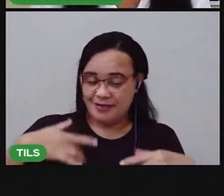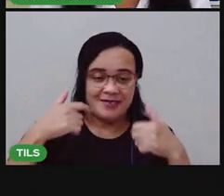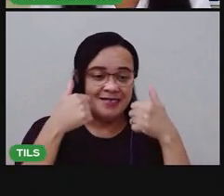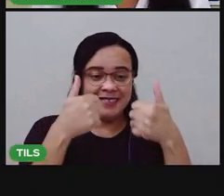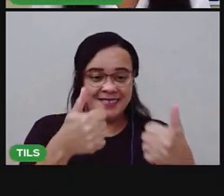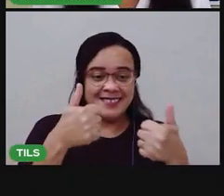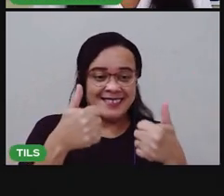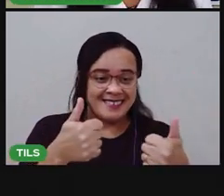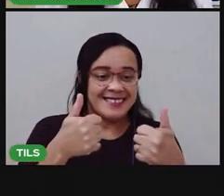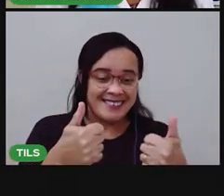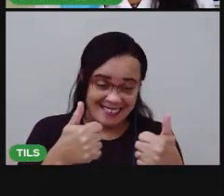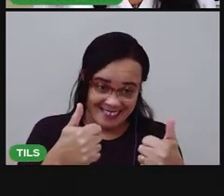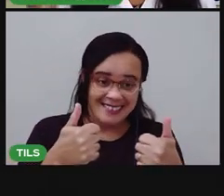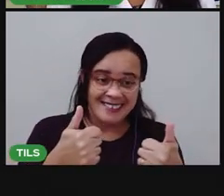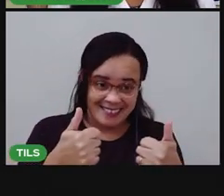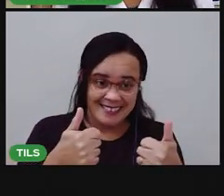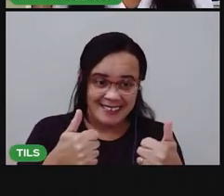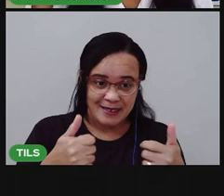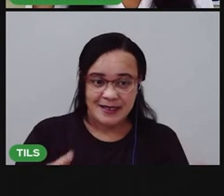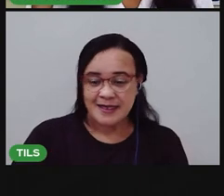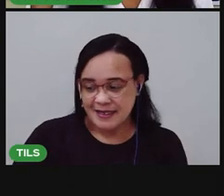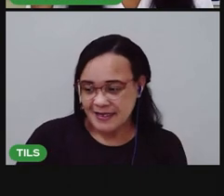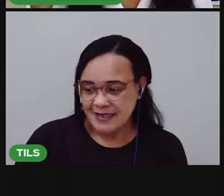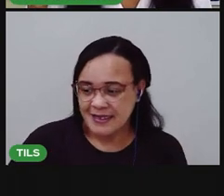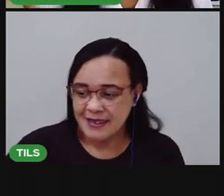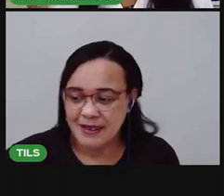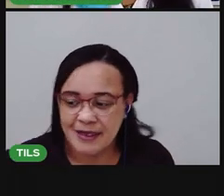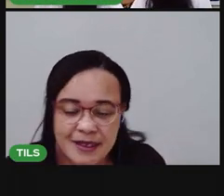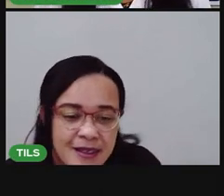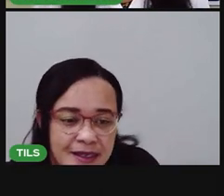Eu não largo meu vaso de água. Olha ele aqui.